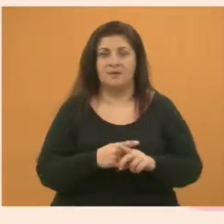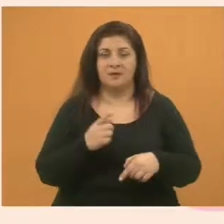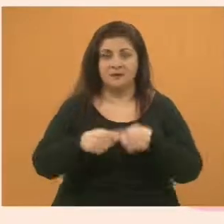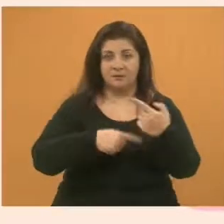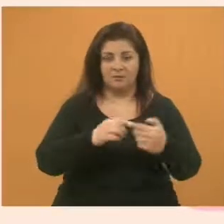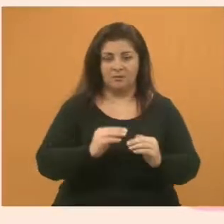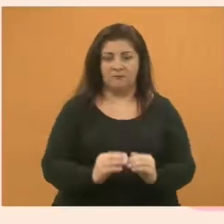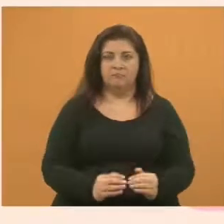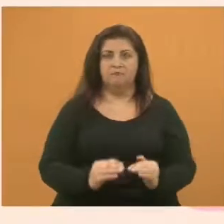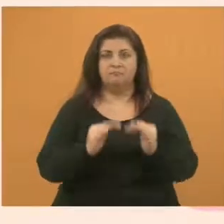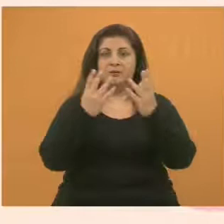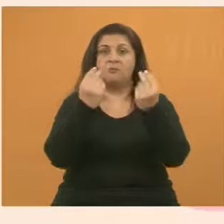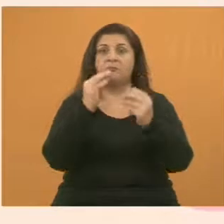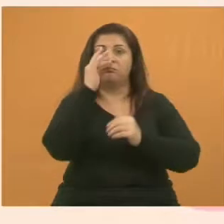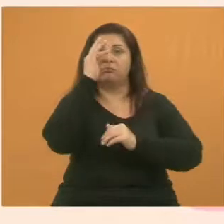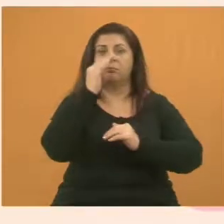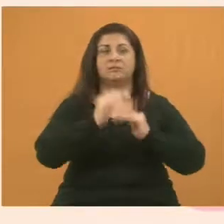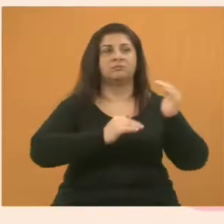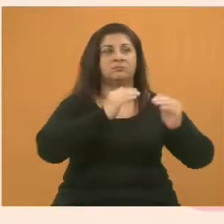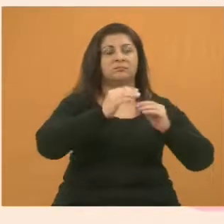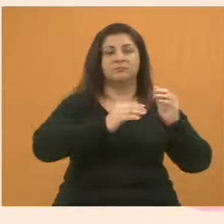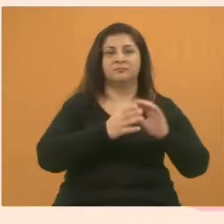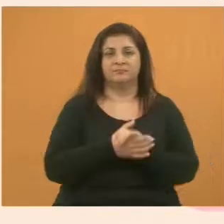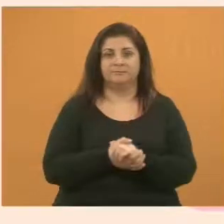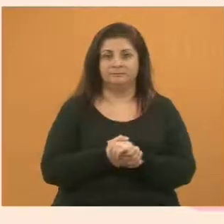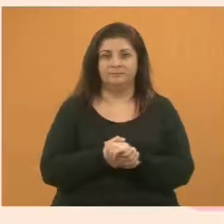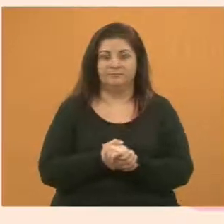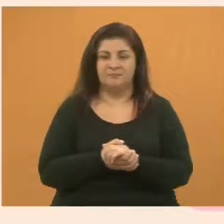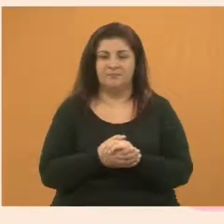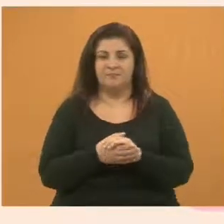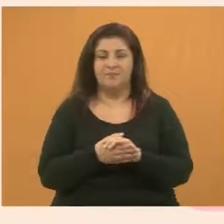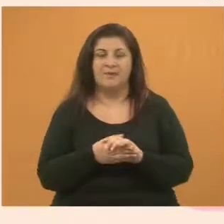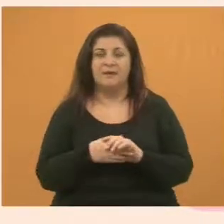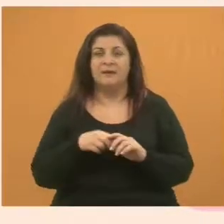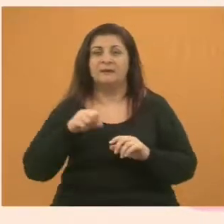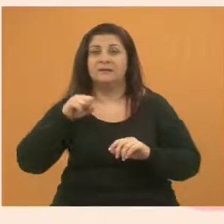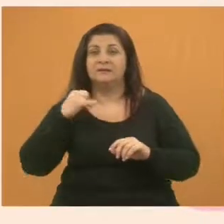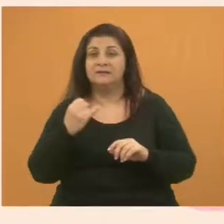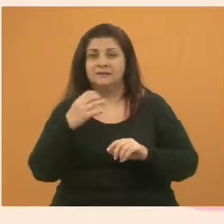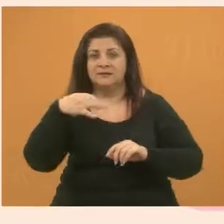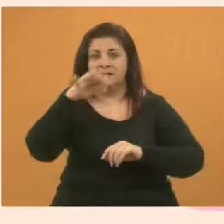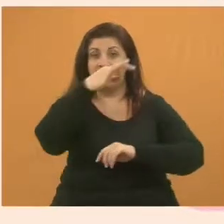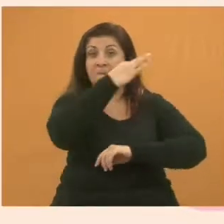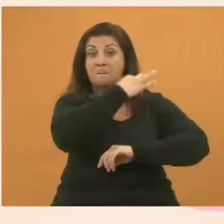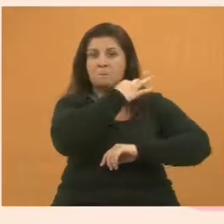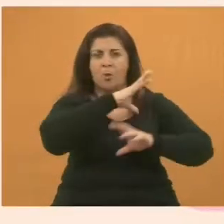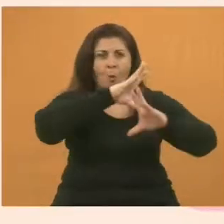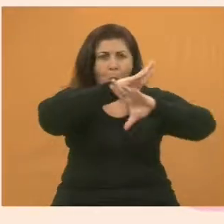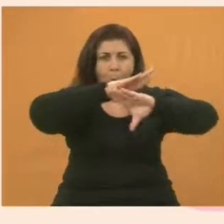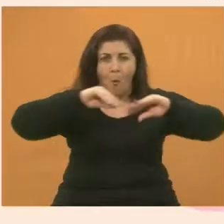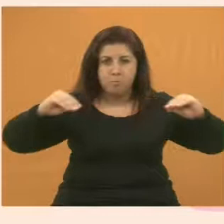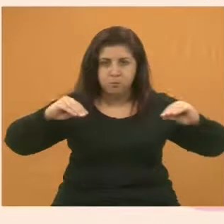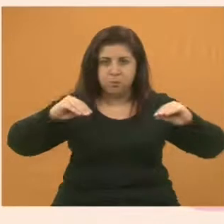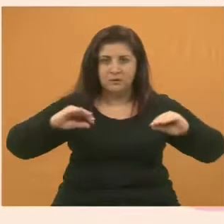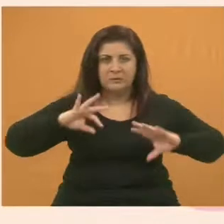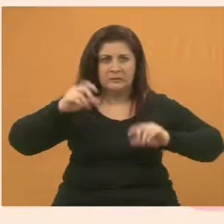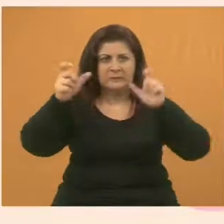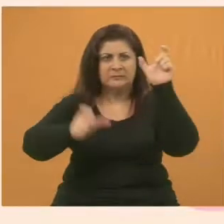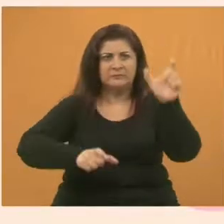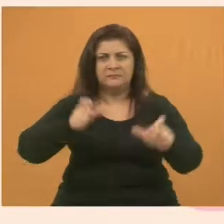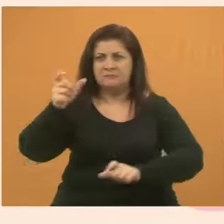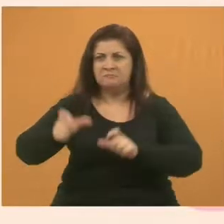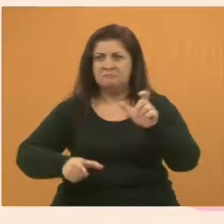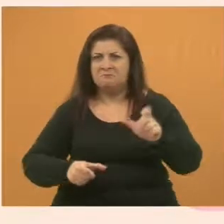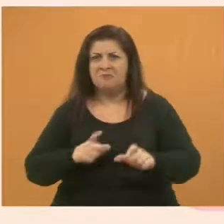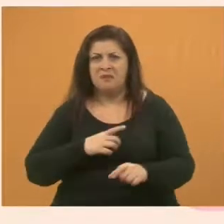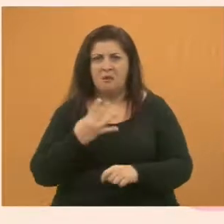80% das plantas se reproduzem. Como alertava Einstein, se as abelhas desaparecerem da face da terra, a humanidade terá apenas mais